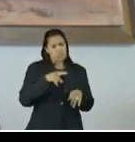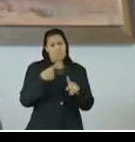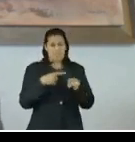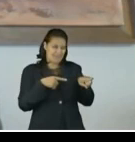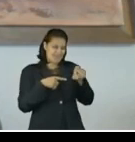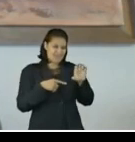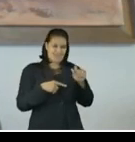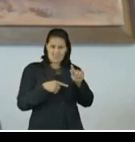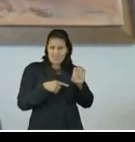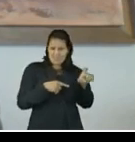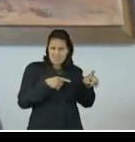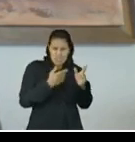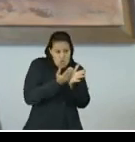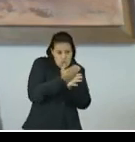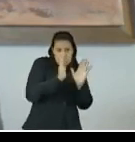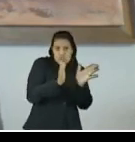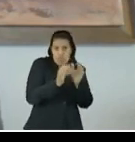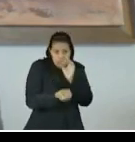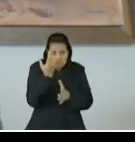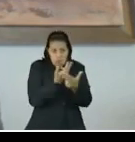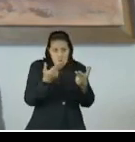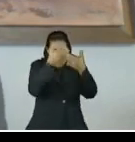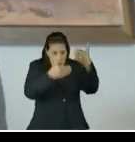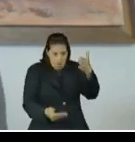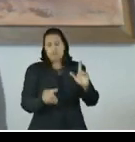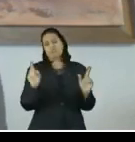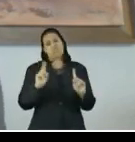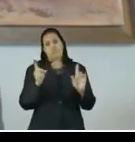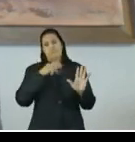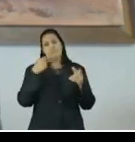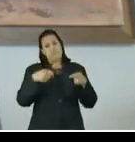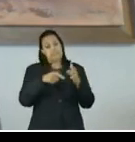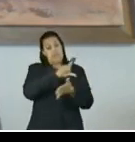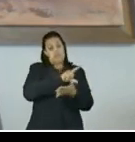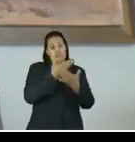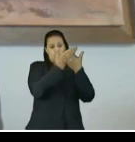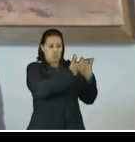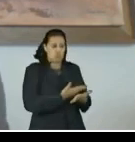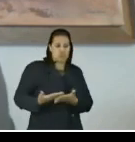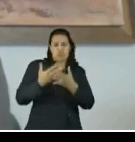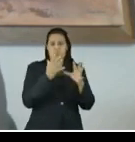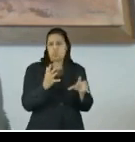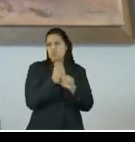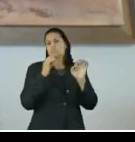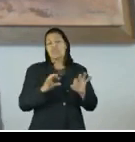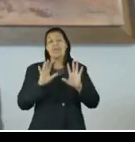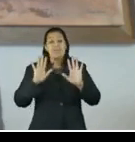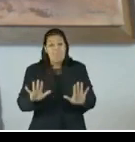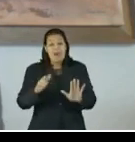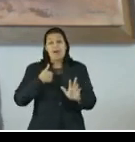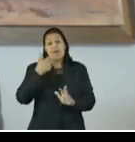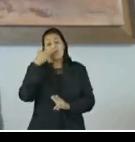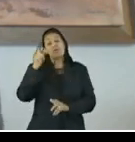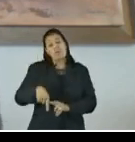construção de uma matriz de auditoria sem que tenha feito um levantamento, mas eu acho que é um